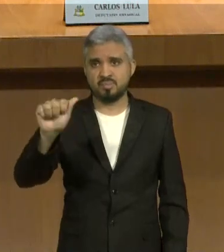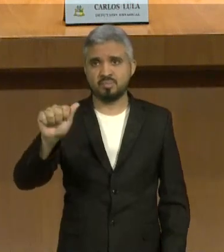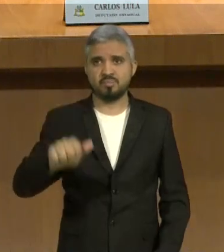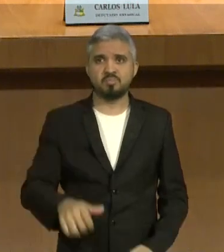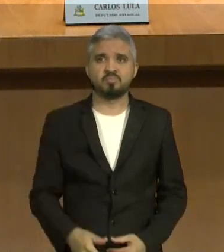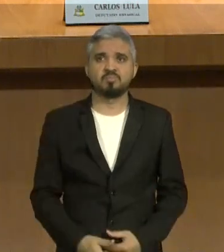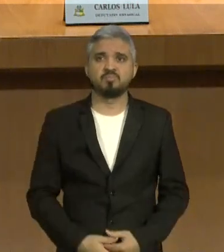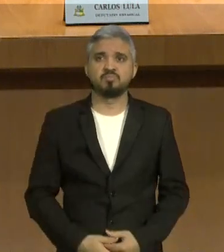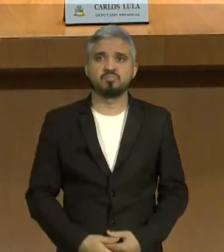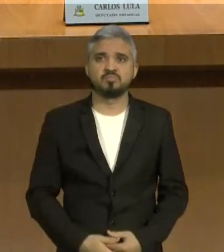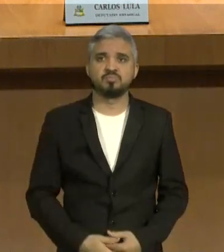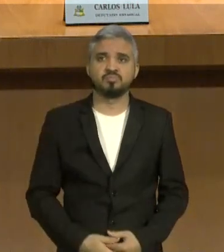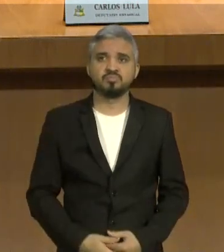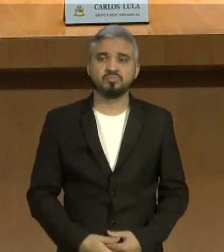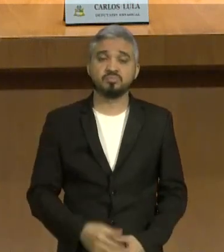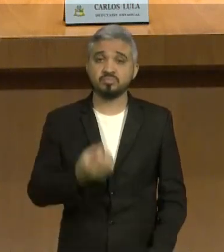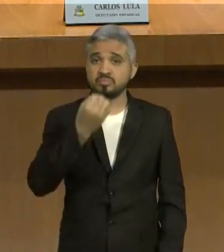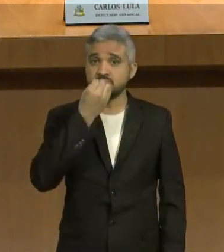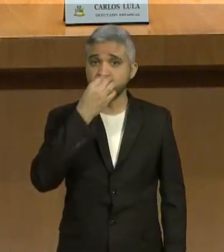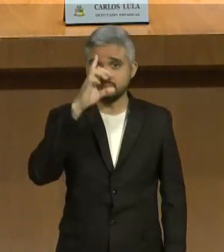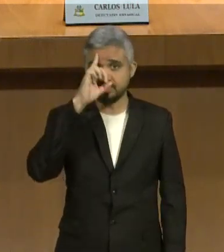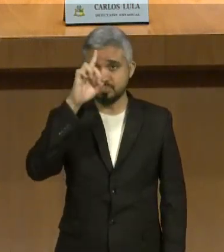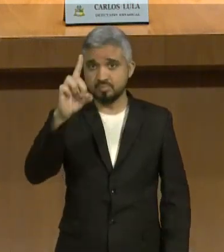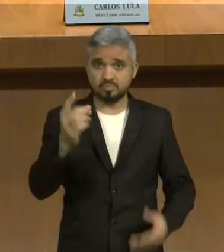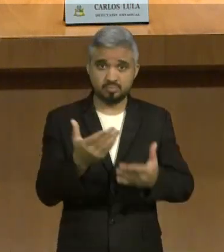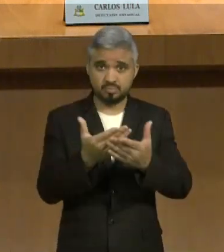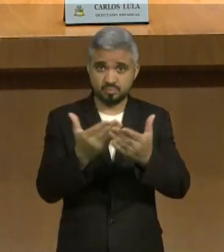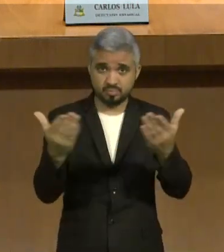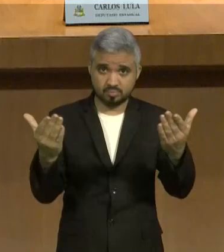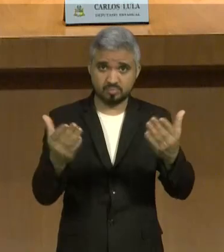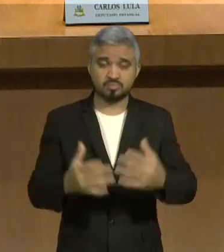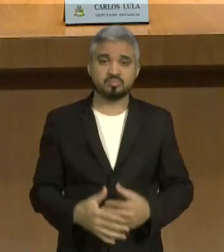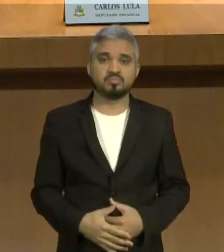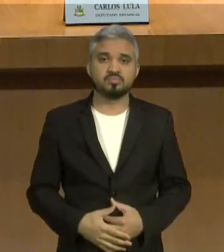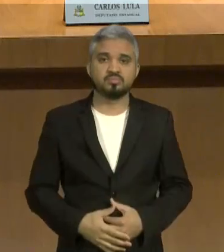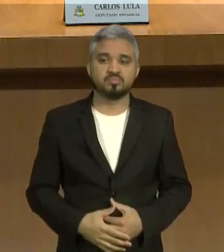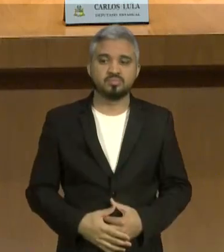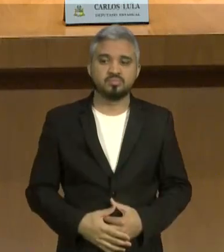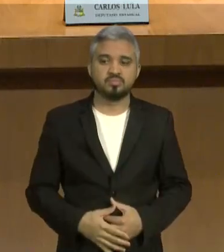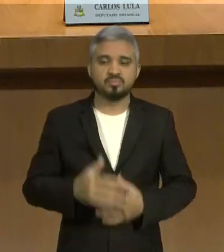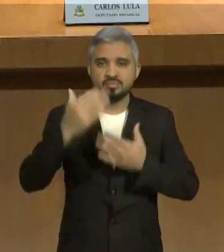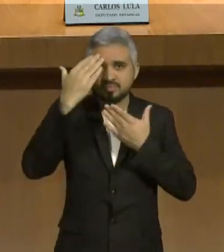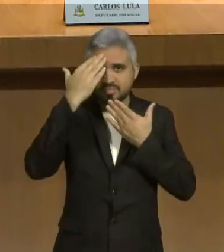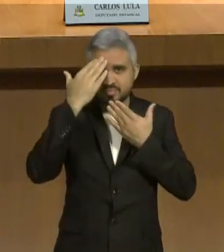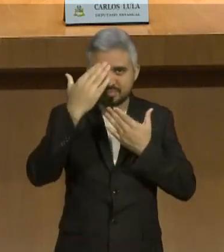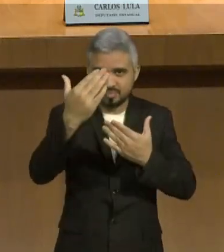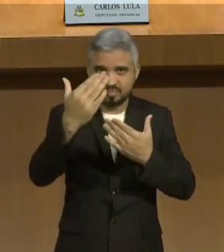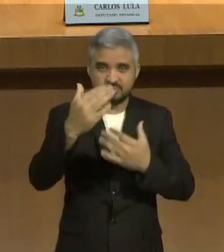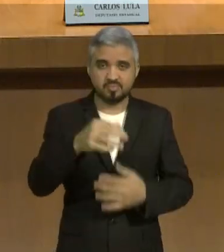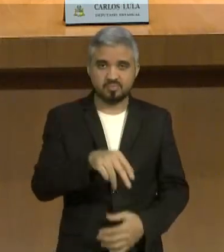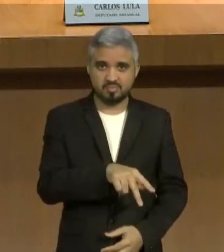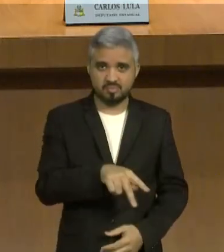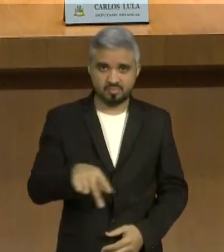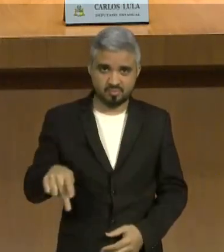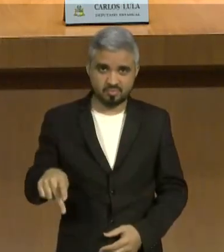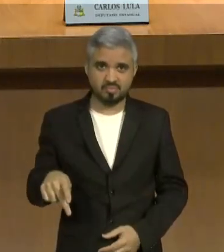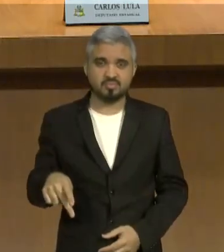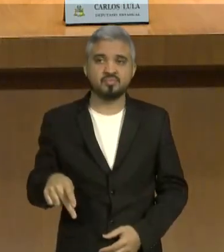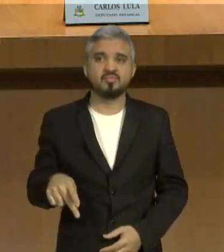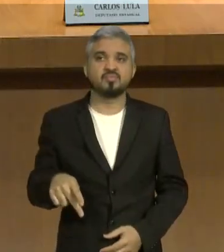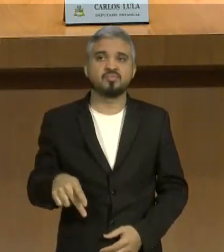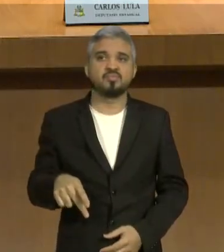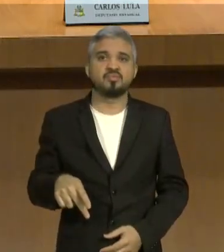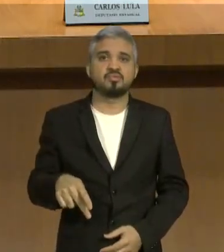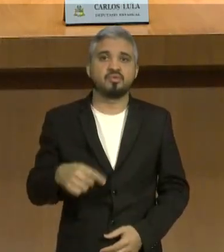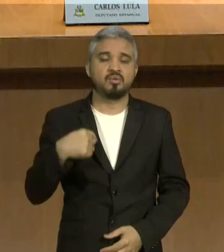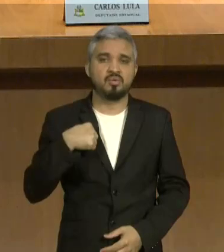Bom dia a todos, senhoras e senhores aqui presentes. Eu agradeço, senhora presidente, a abertura para poder eu